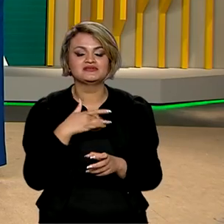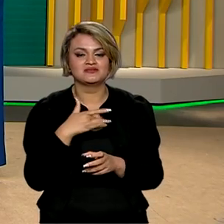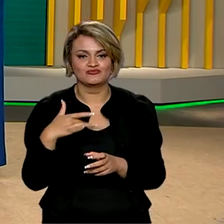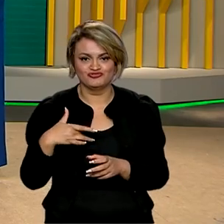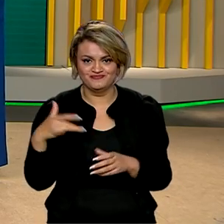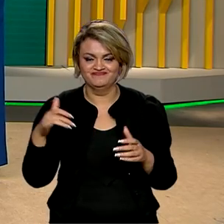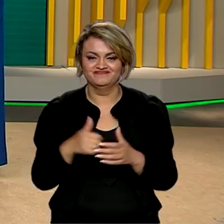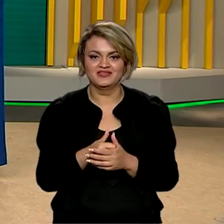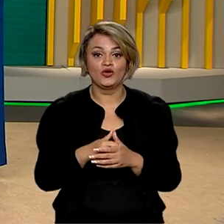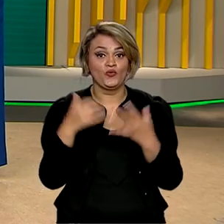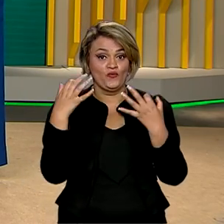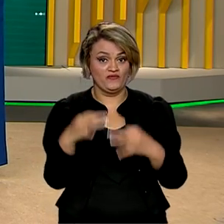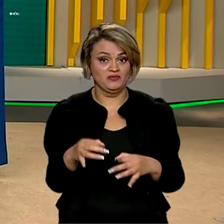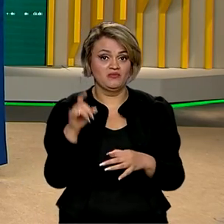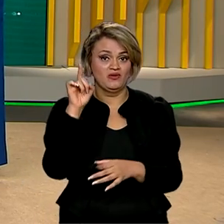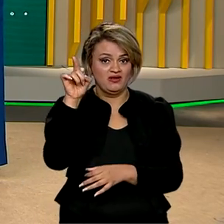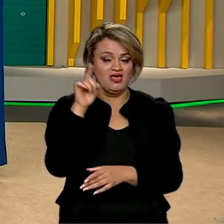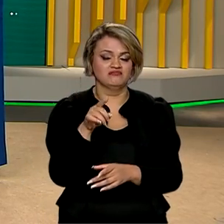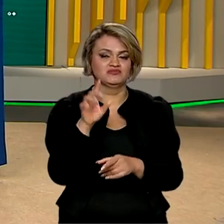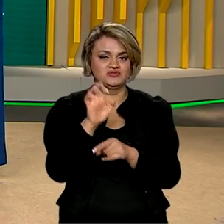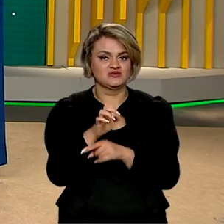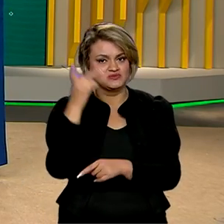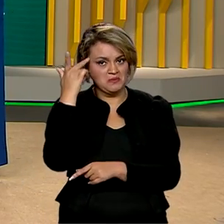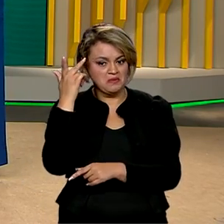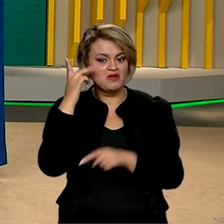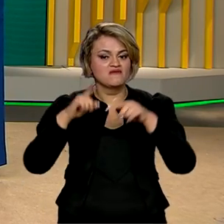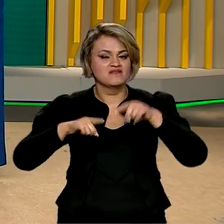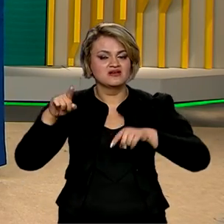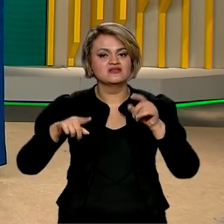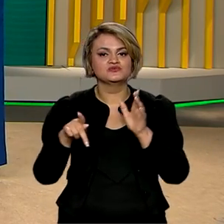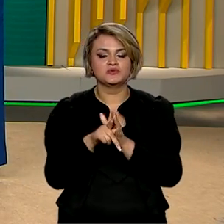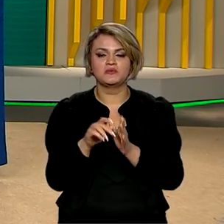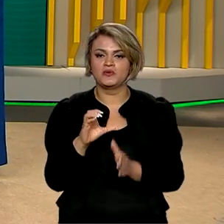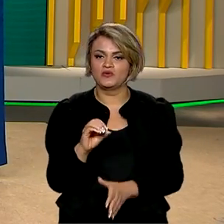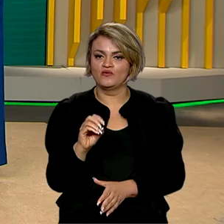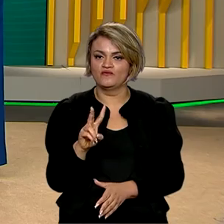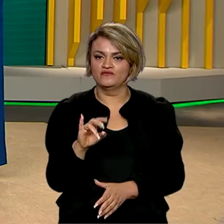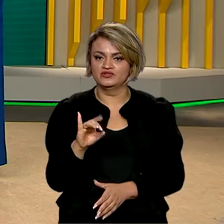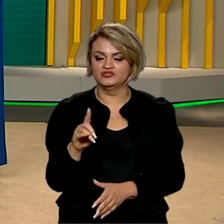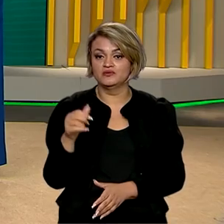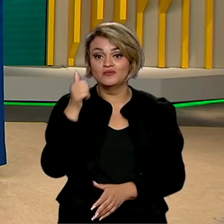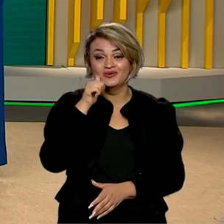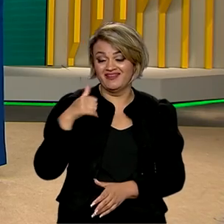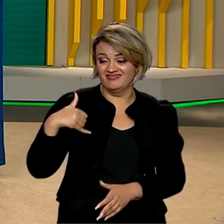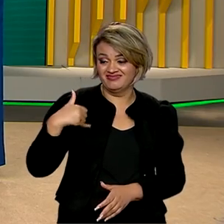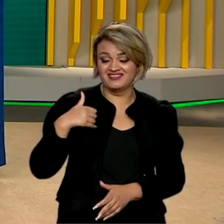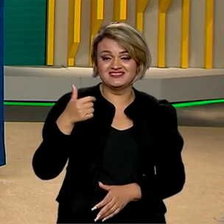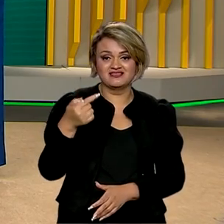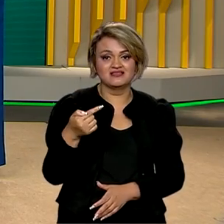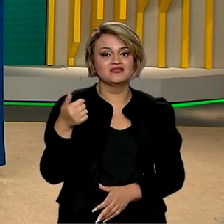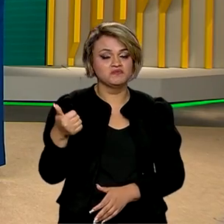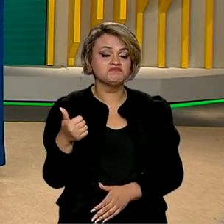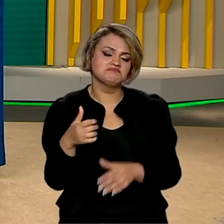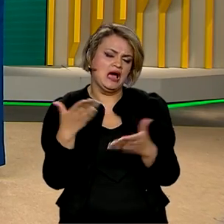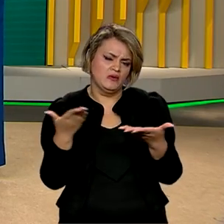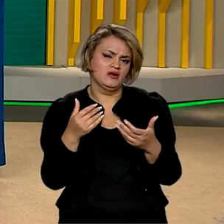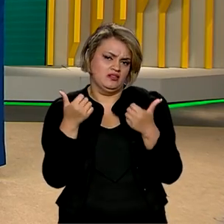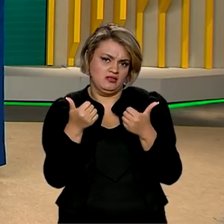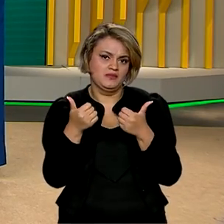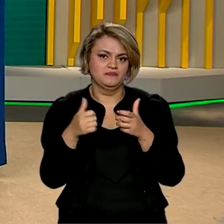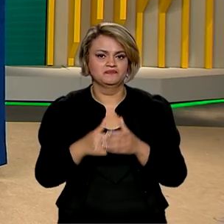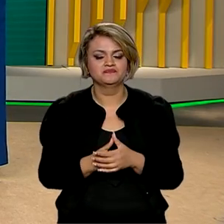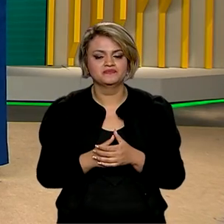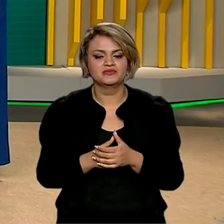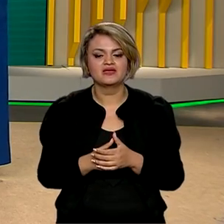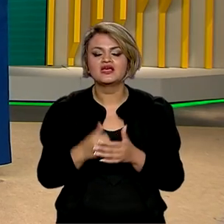Foi confirmada em São Paulo a nova variante da Covid-19 em uma idosa de 71 anos que passa bem. É,